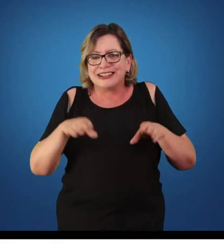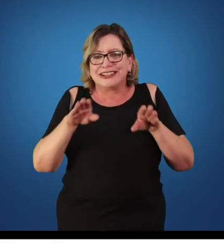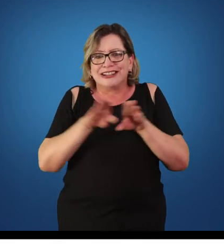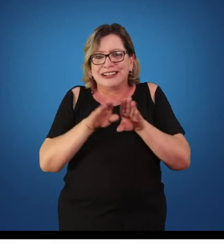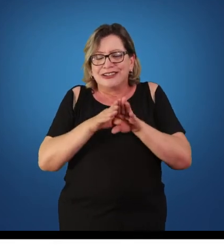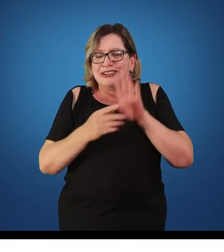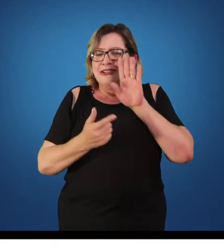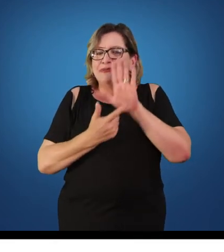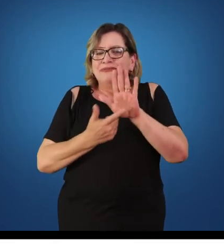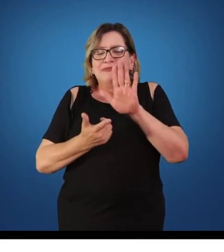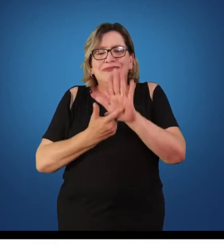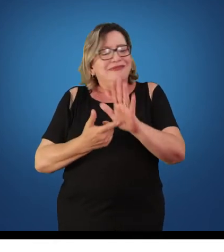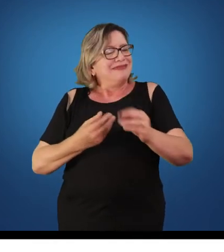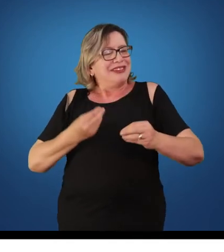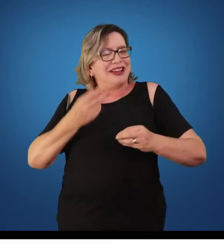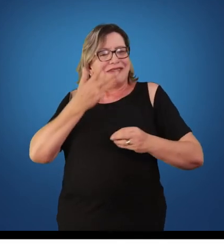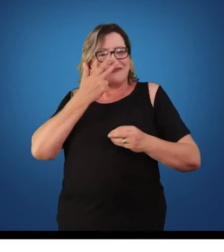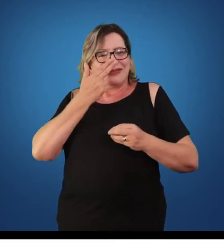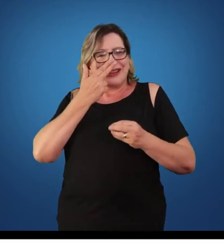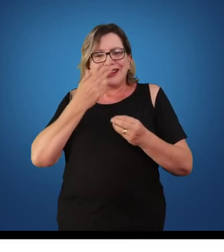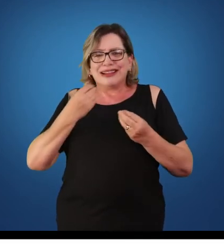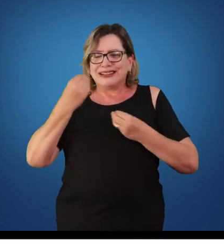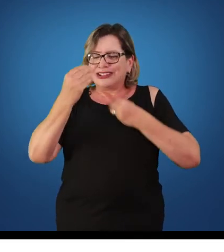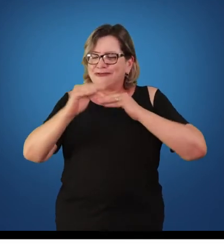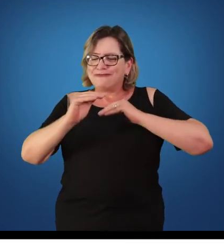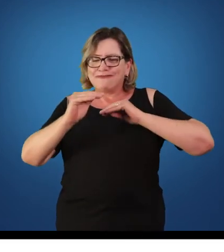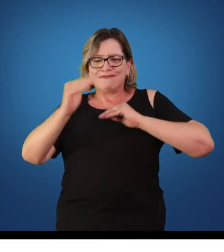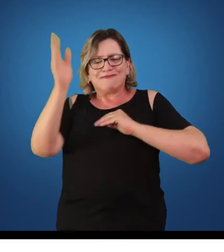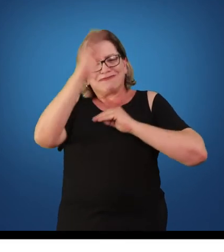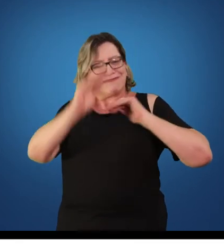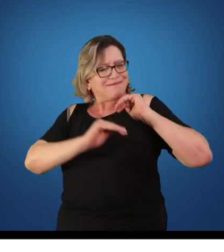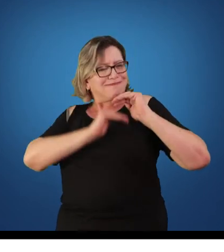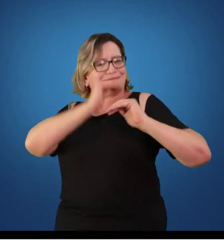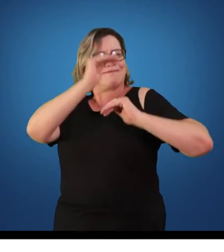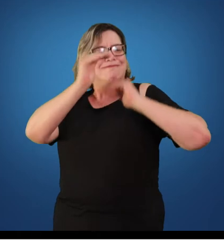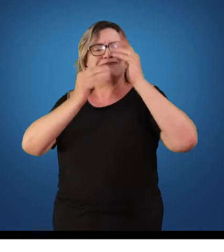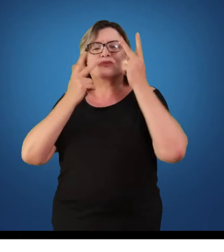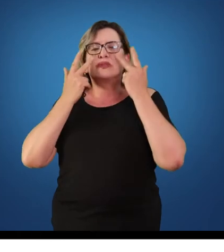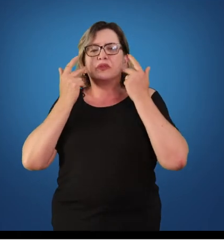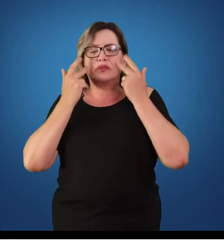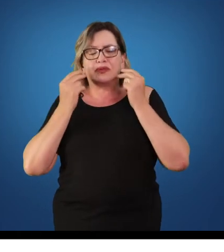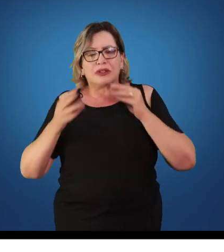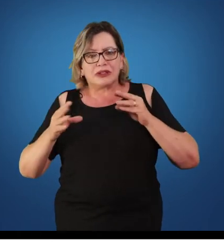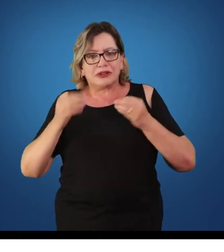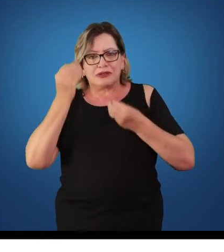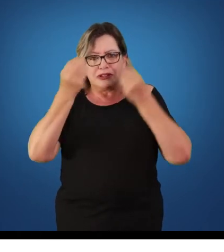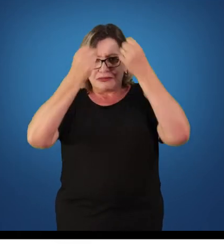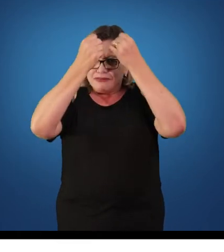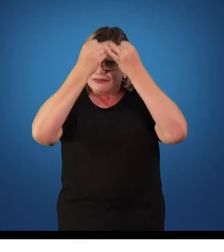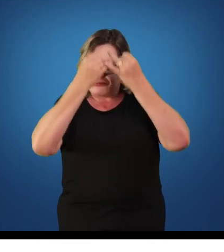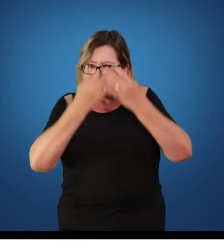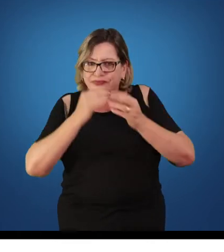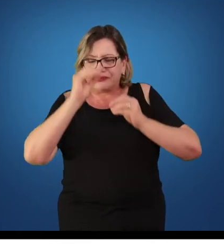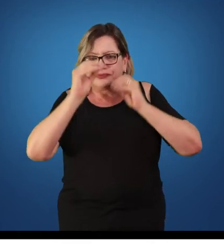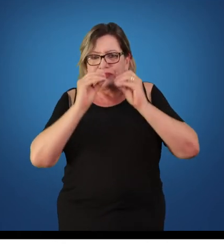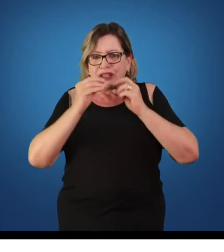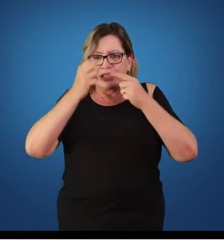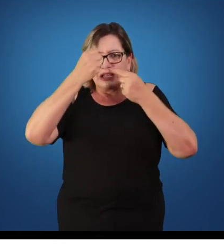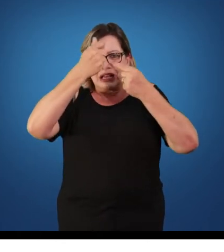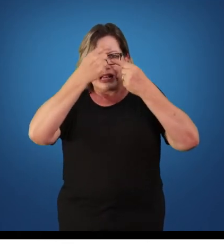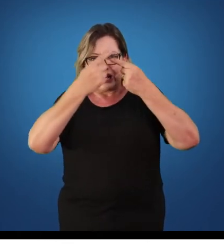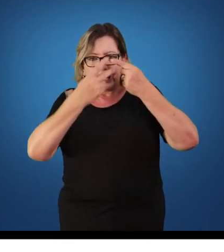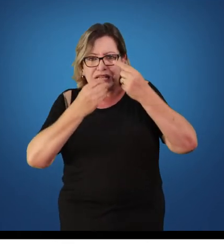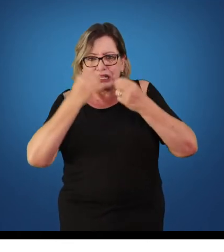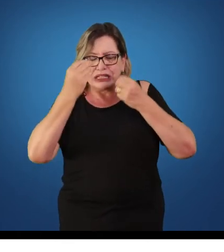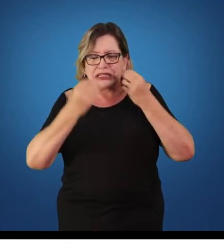transparecer um clima de desenvolvimento do país. Em síntese, algumas características